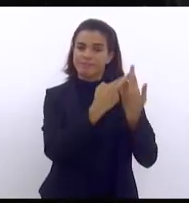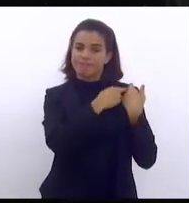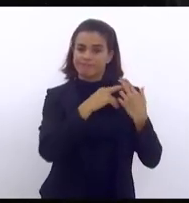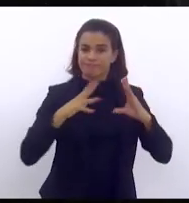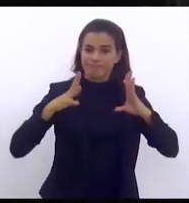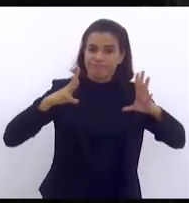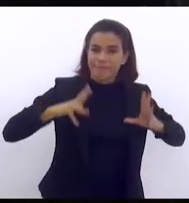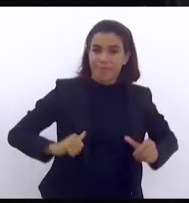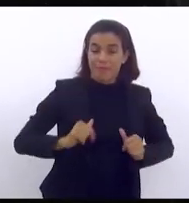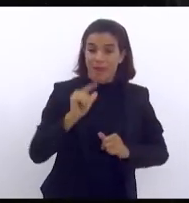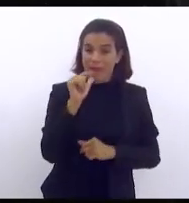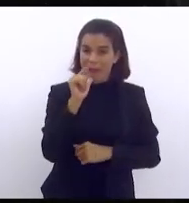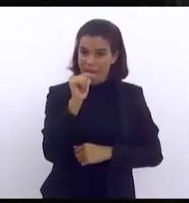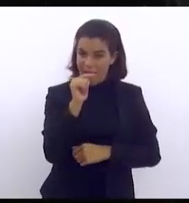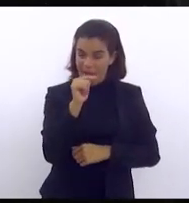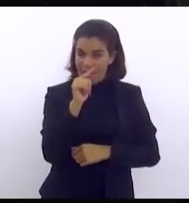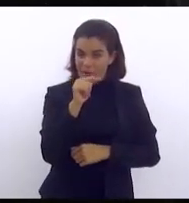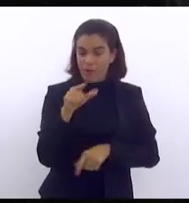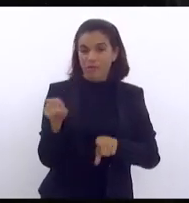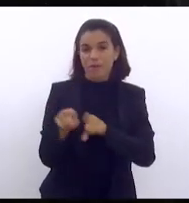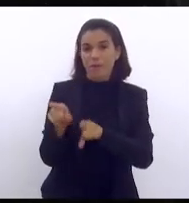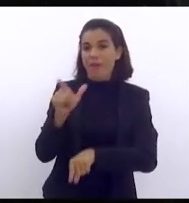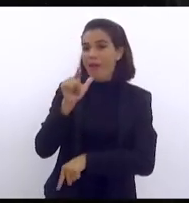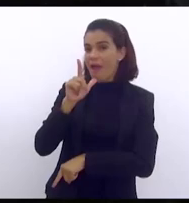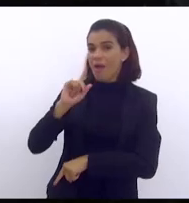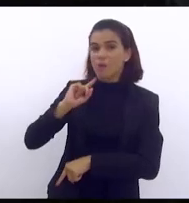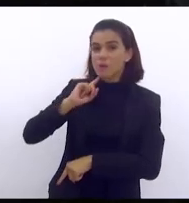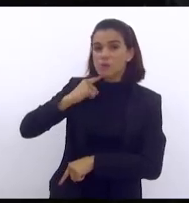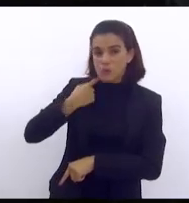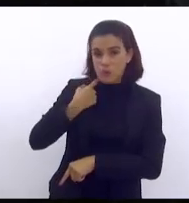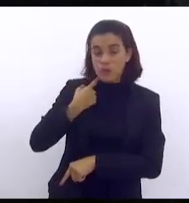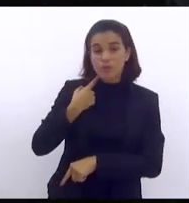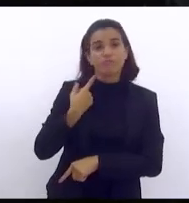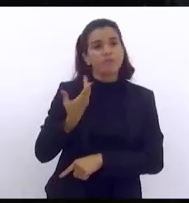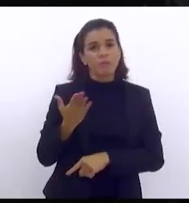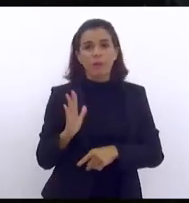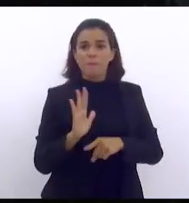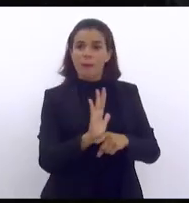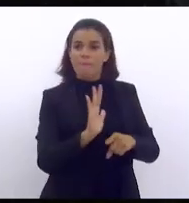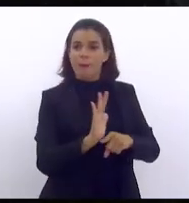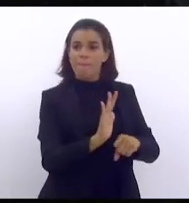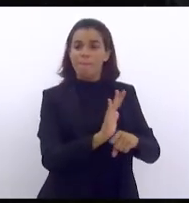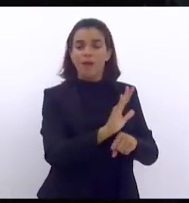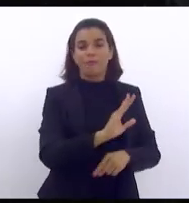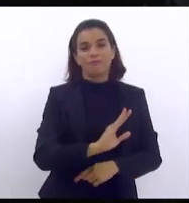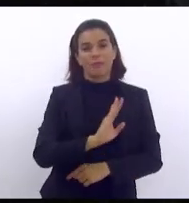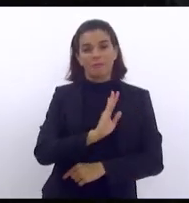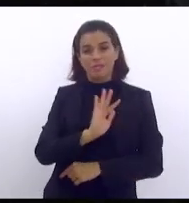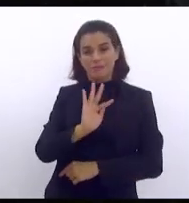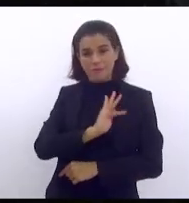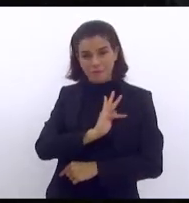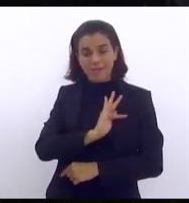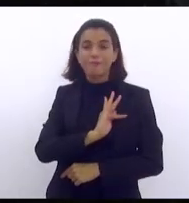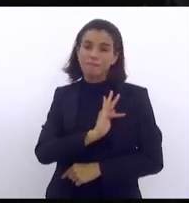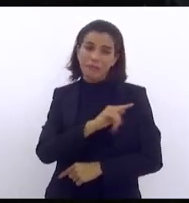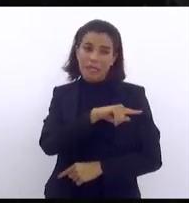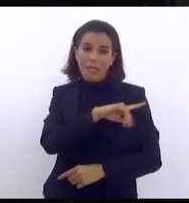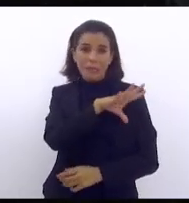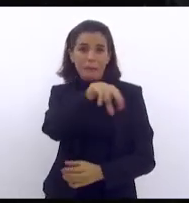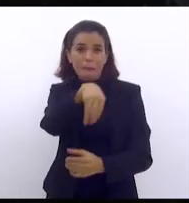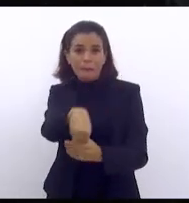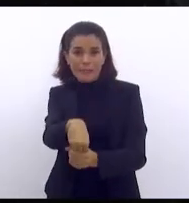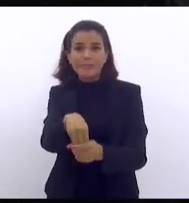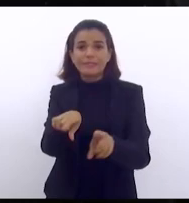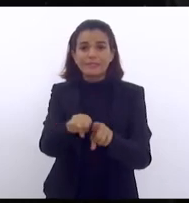que valia inclusive para a nossa querida Baixada Fluminense que pertencia ao antigo estado do Rio de Janeiro